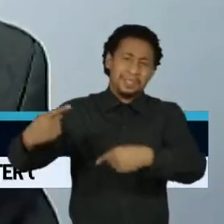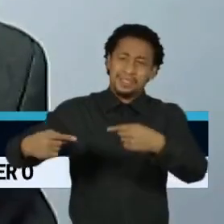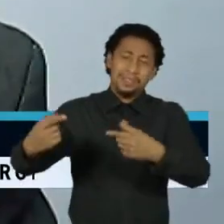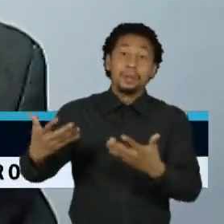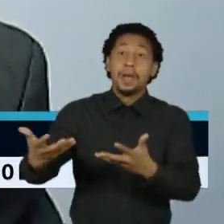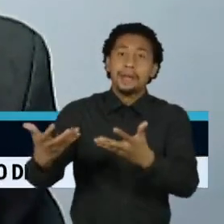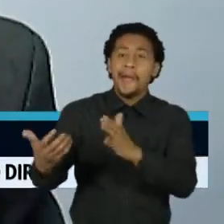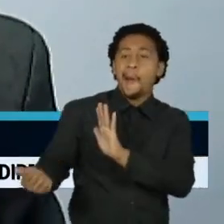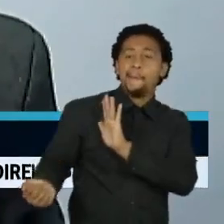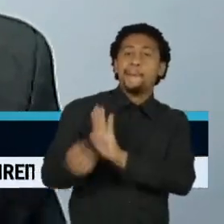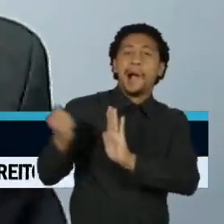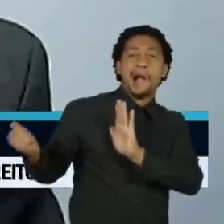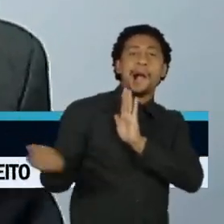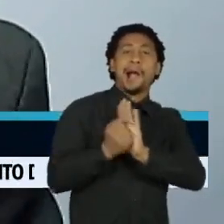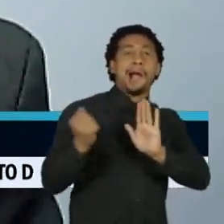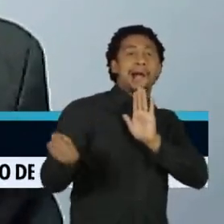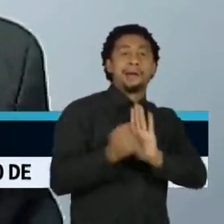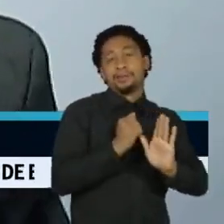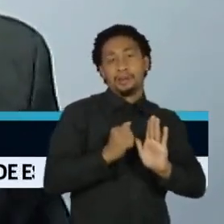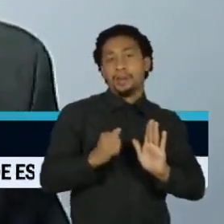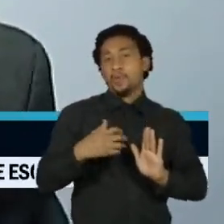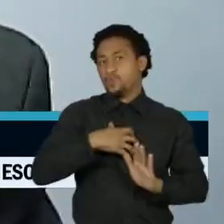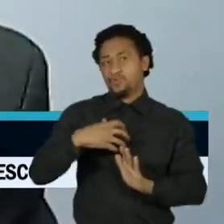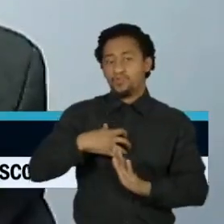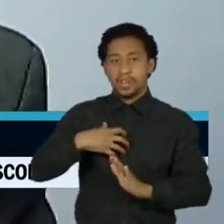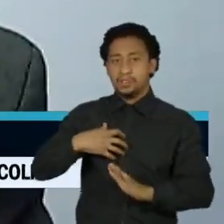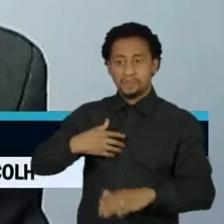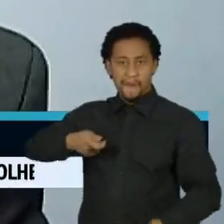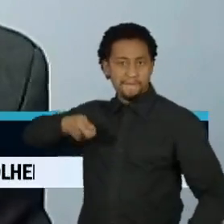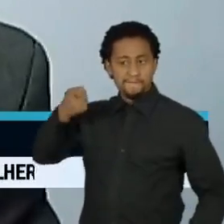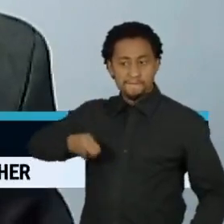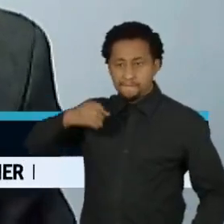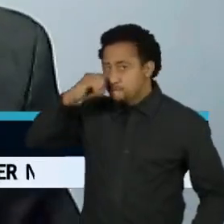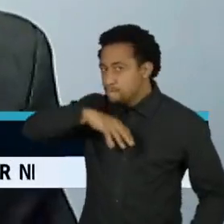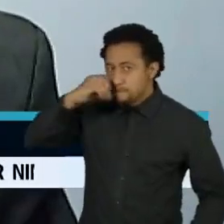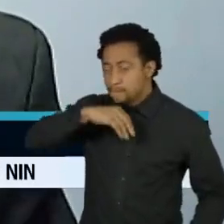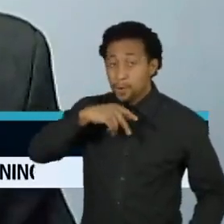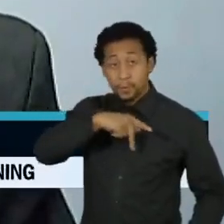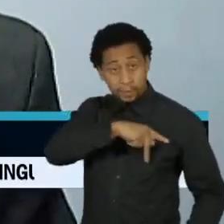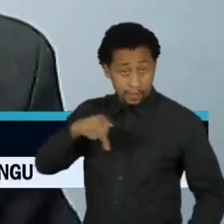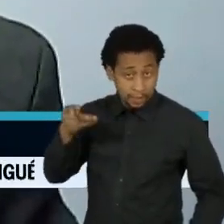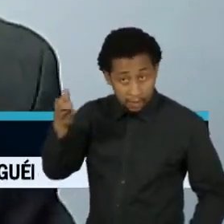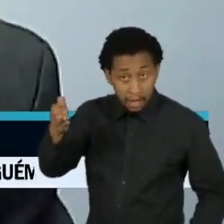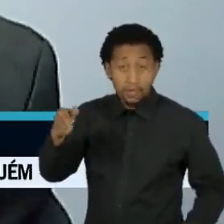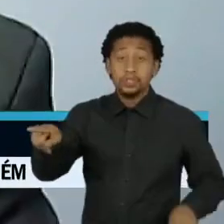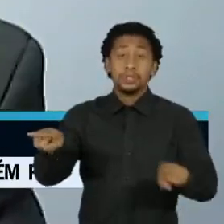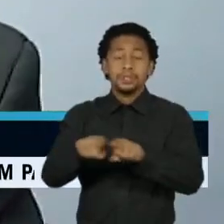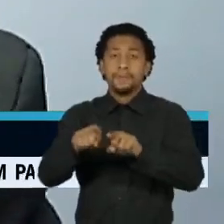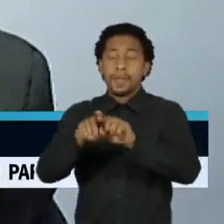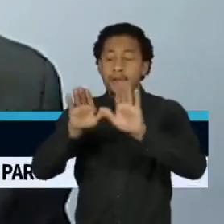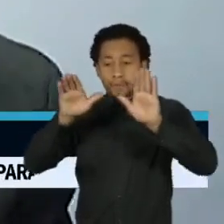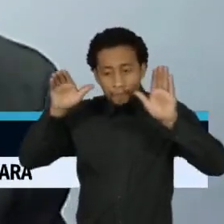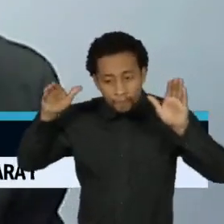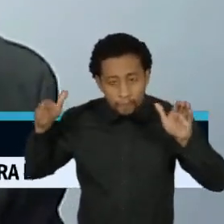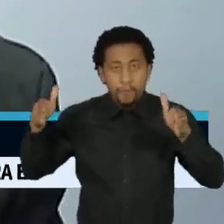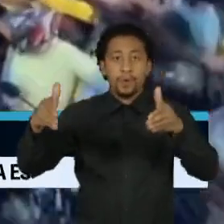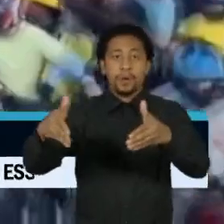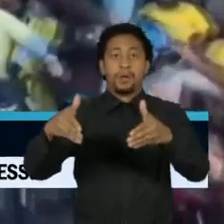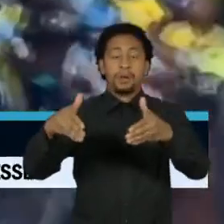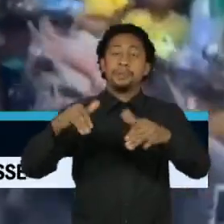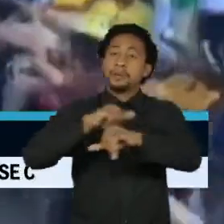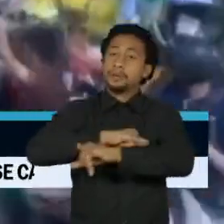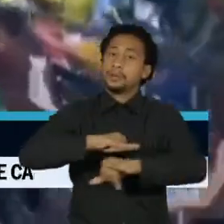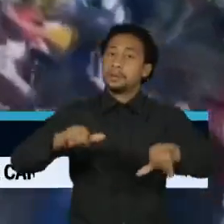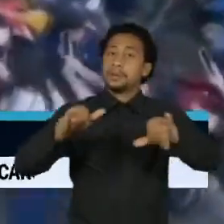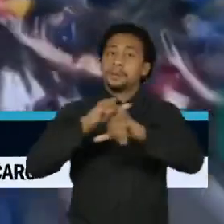um pouco da memória o presidente radical, a campanha radical e atrair o centro nesse momento para a campanha